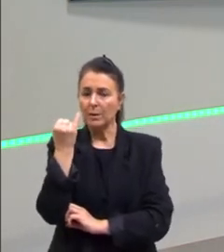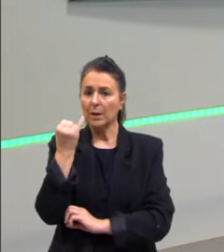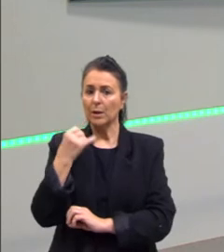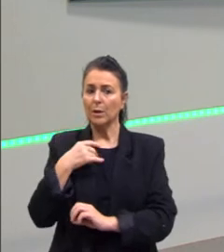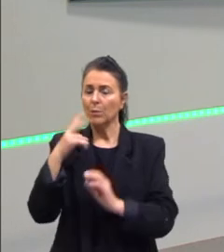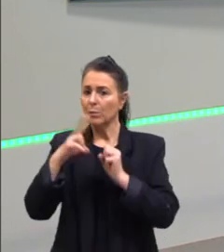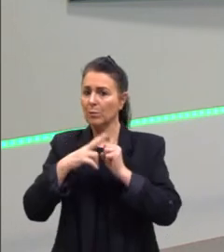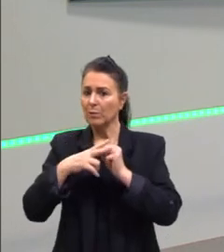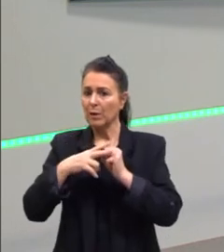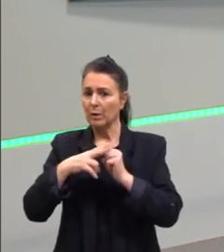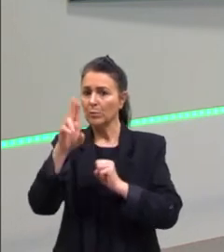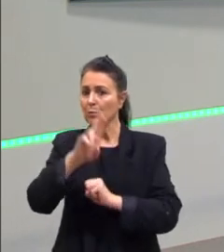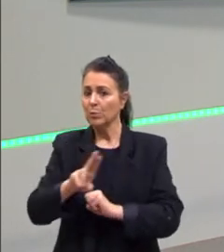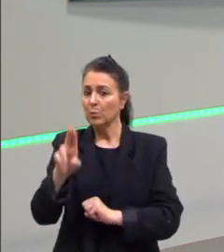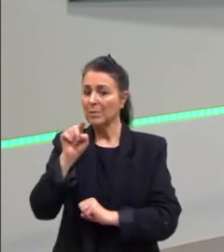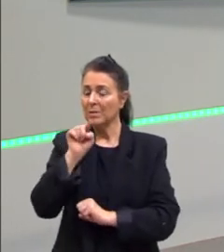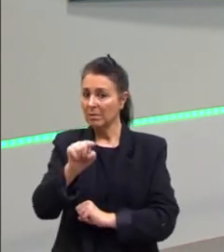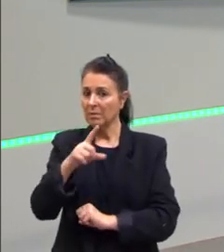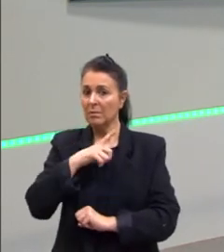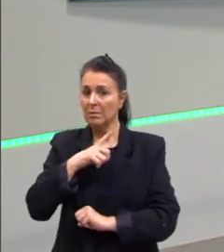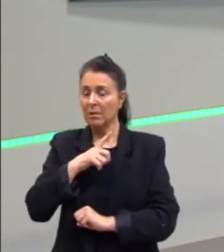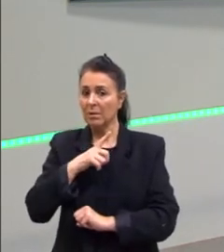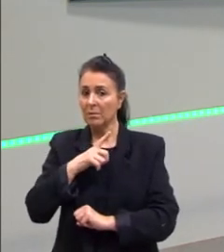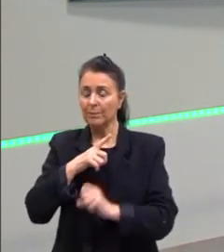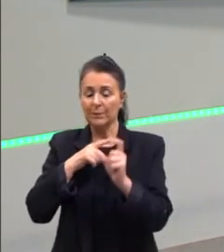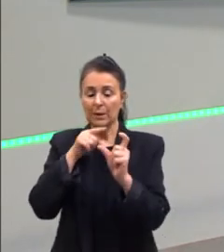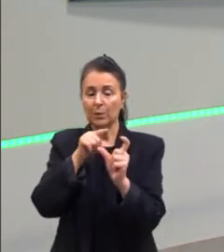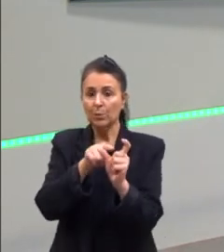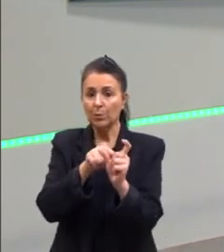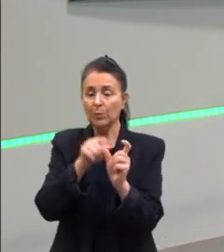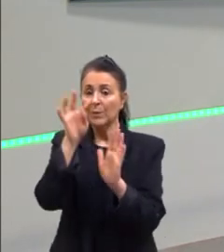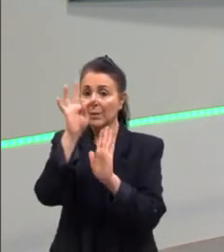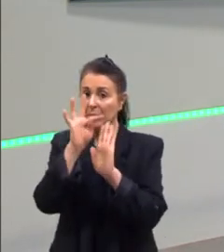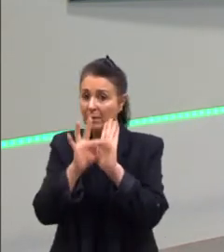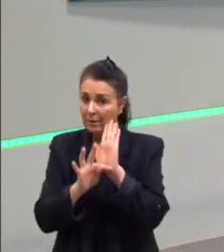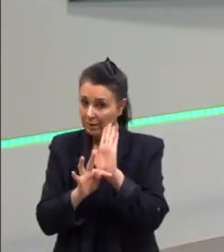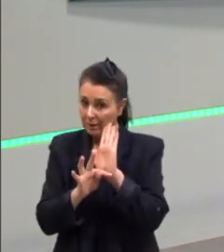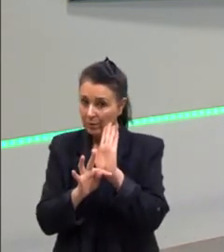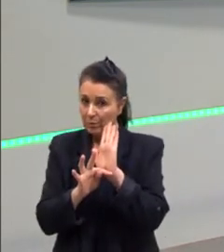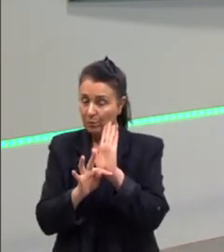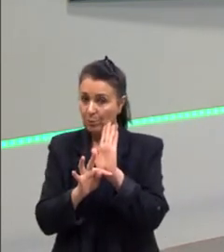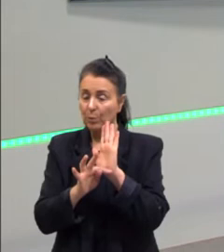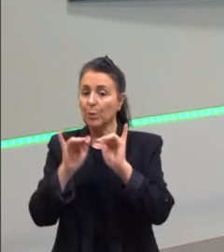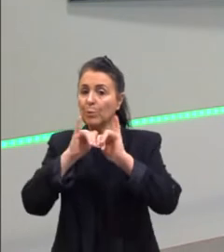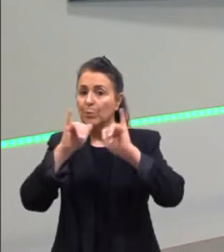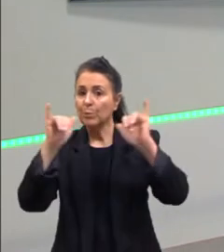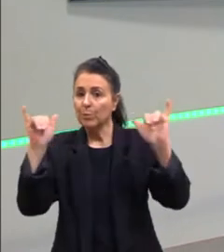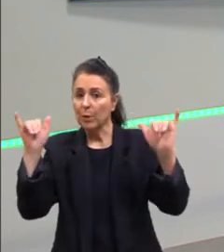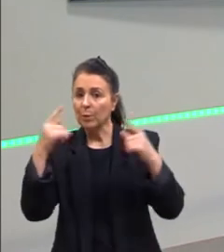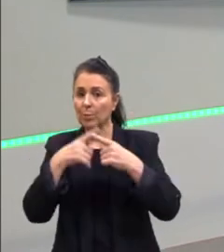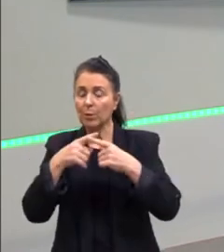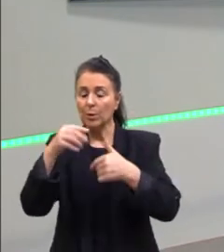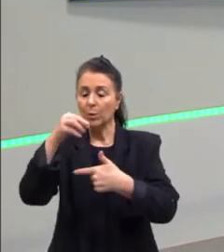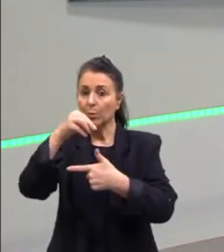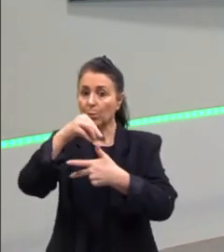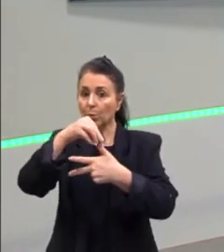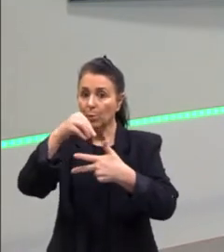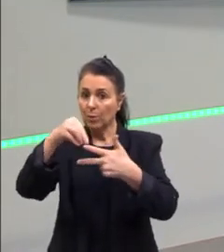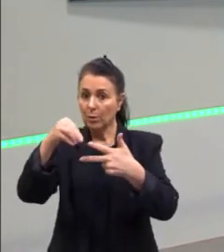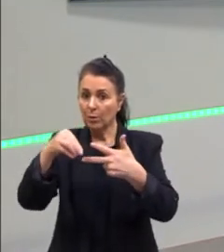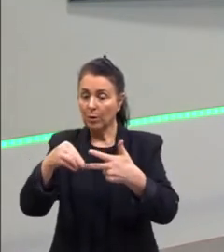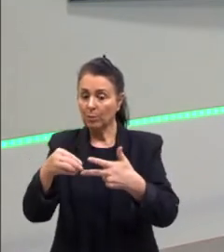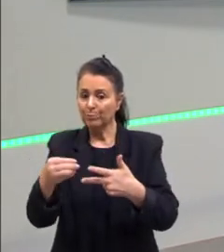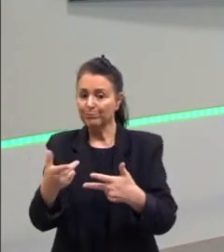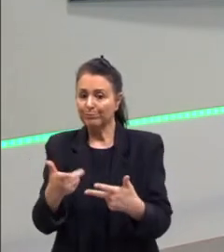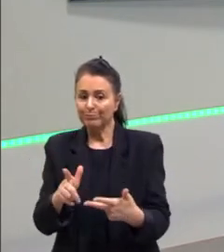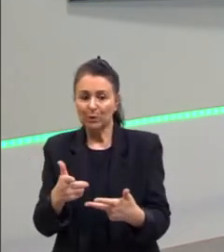o uso do imperativo tem, dentro do texto publicitário. Porque no Enem não teve